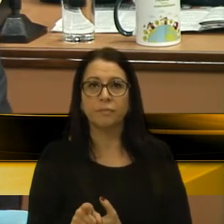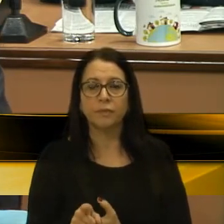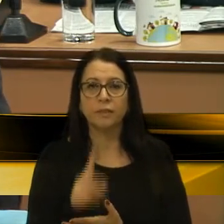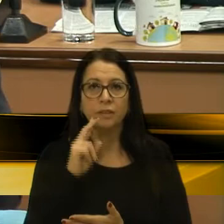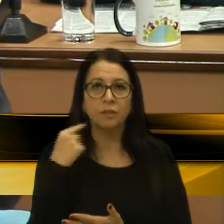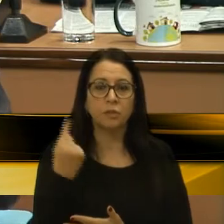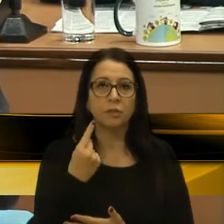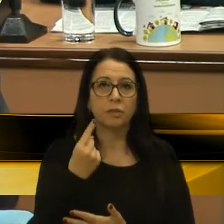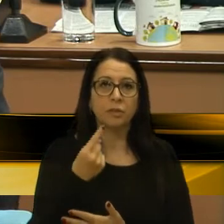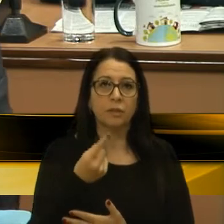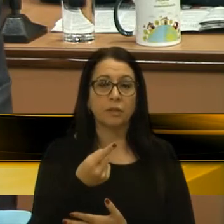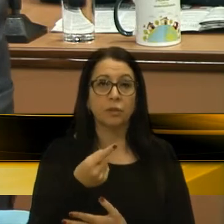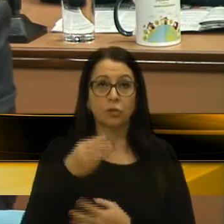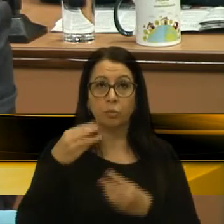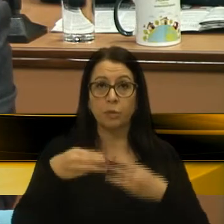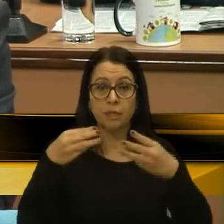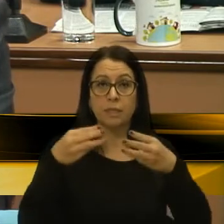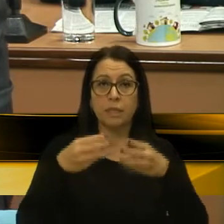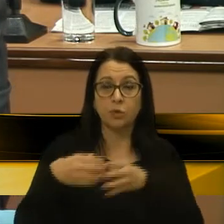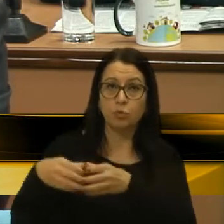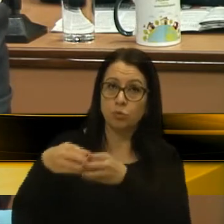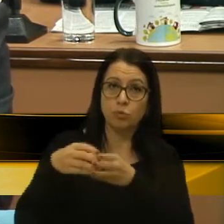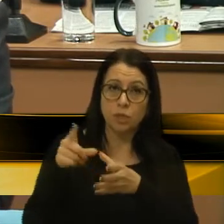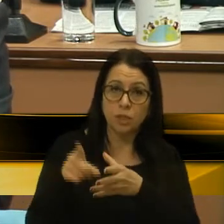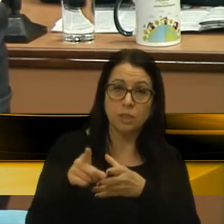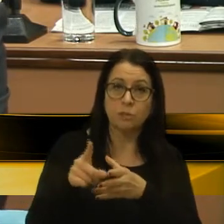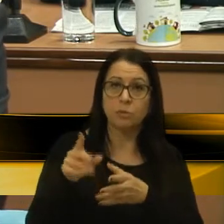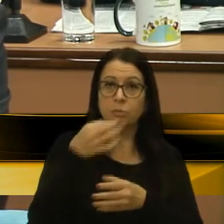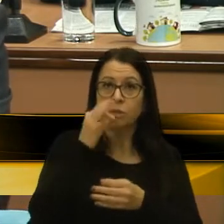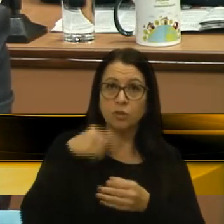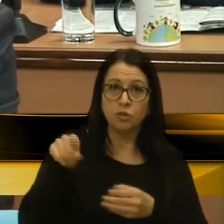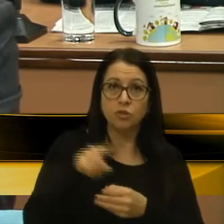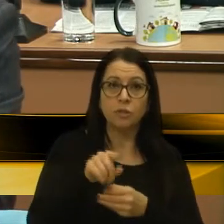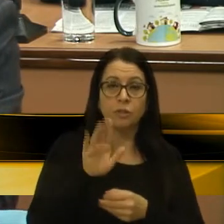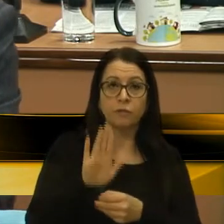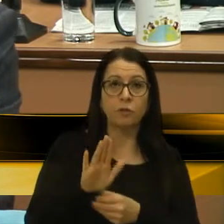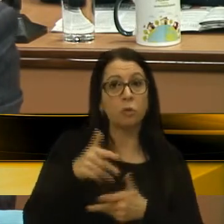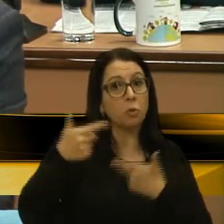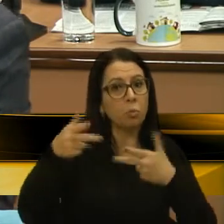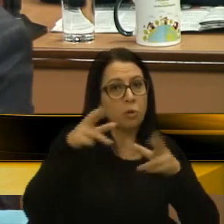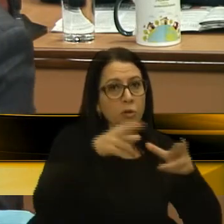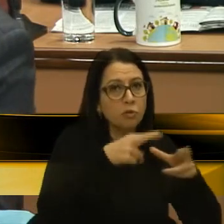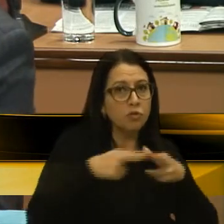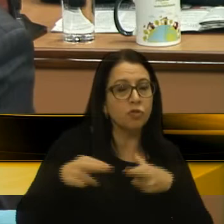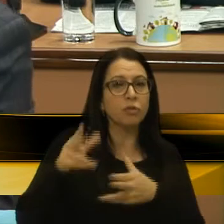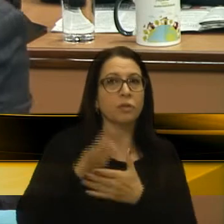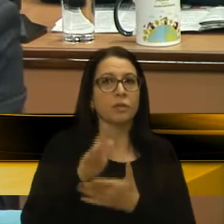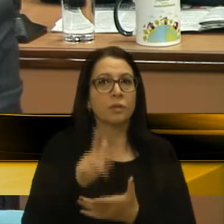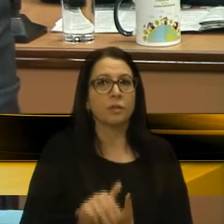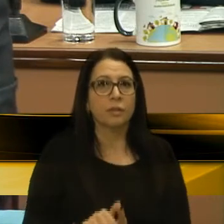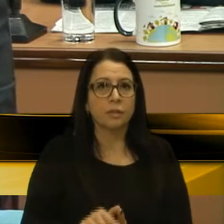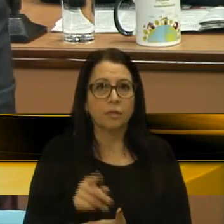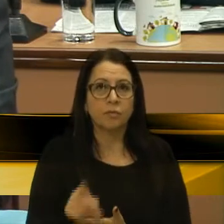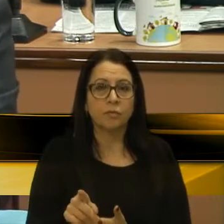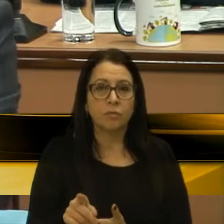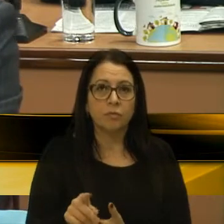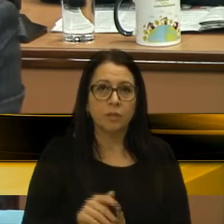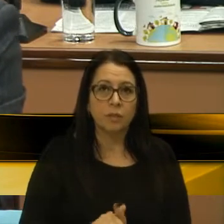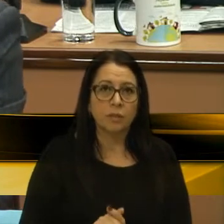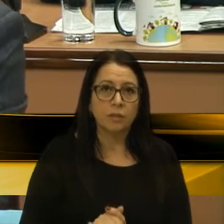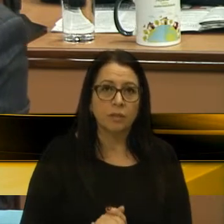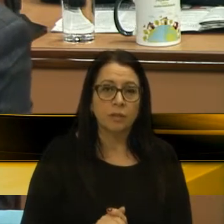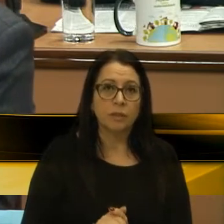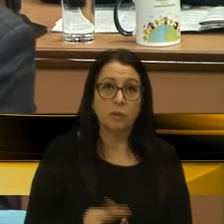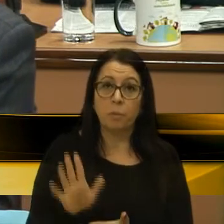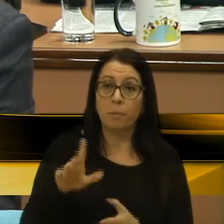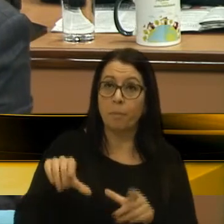do Ministério do Turismo de que Caxias figura em alguma região turística. Esse é o nosso maior medo, neste